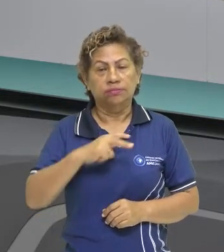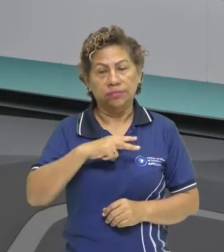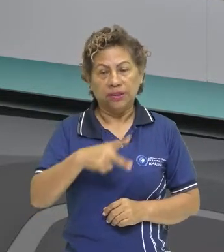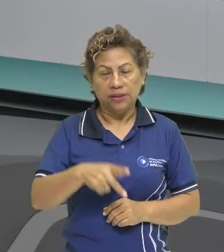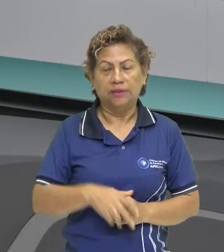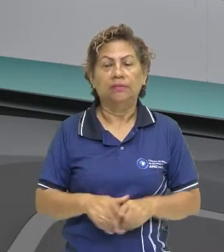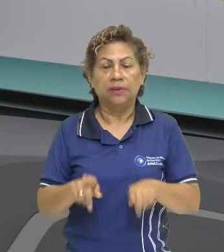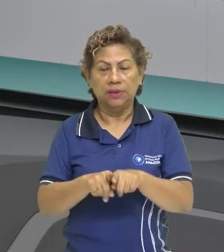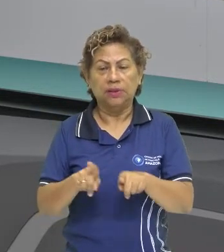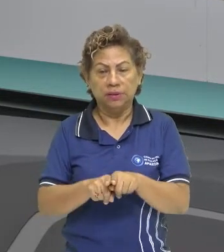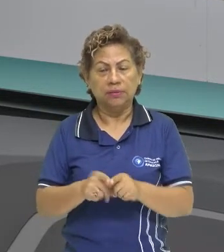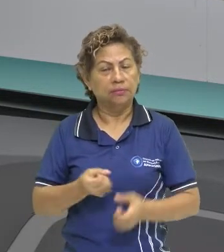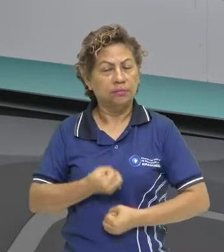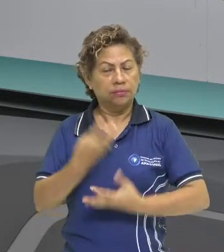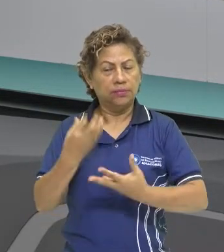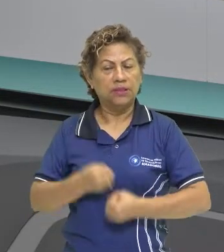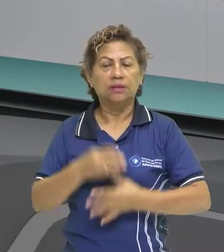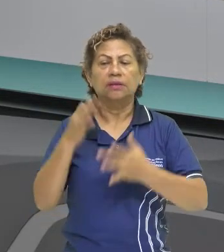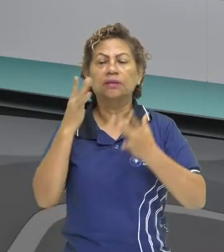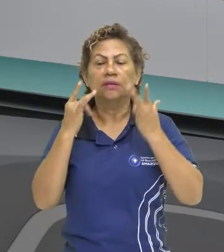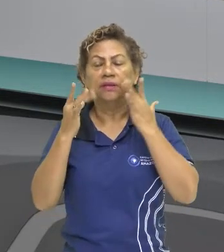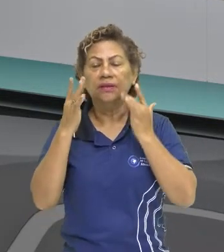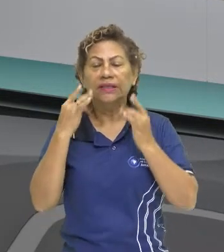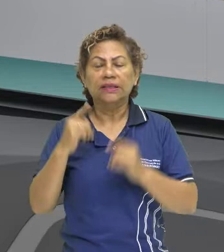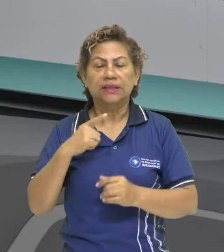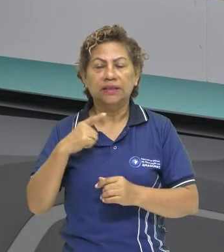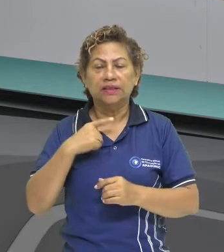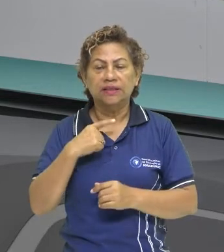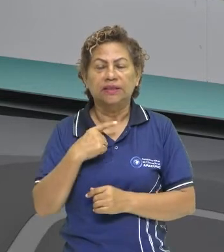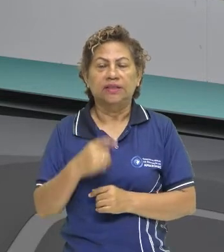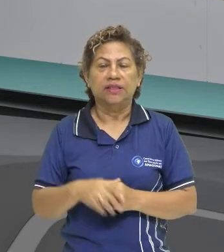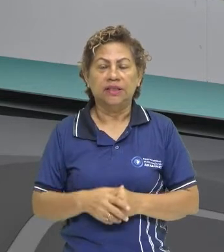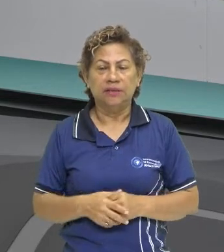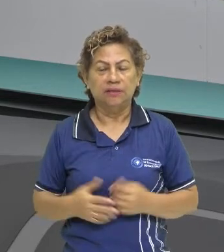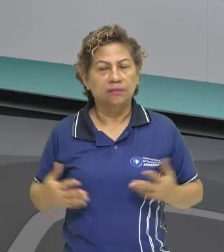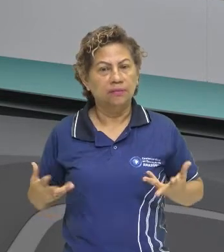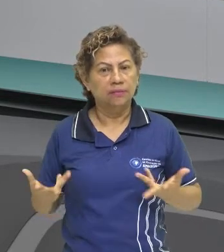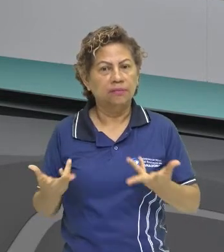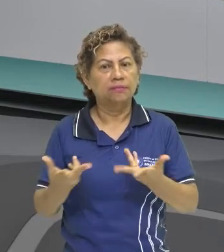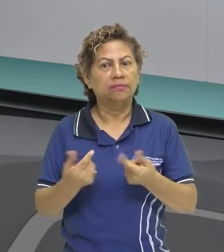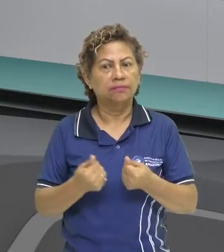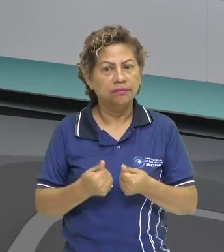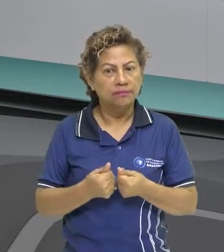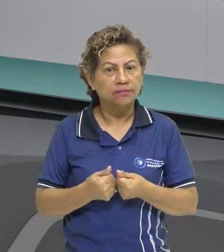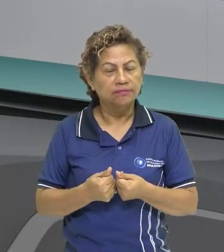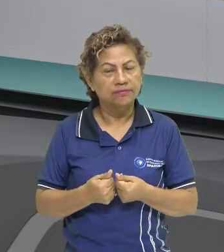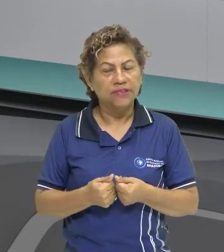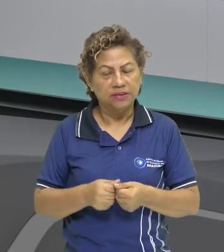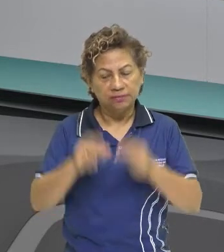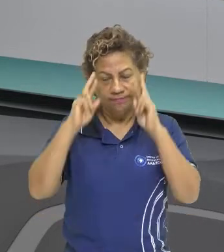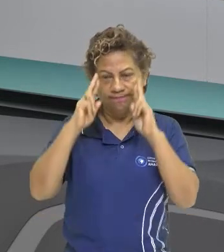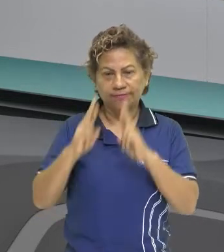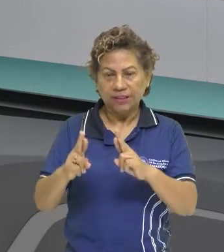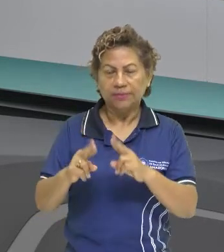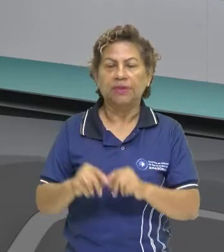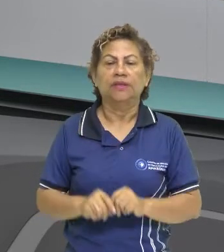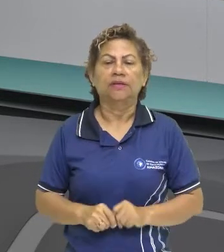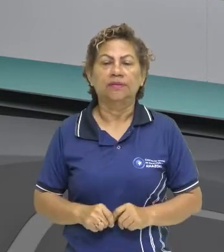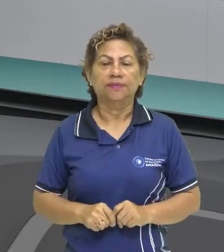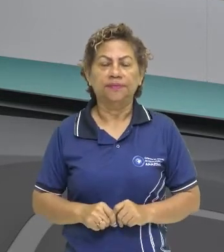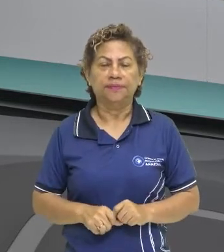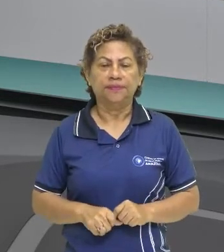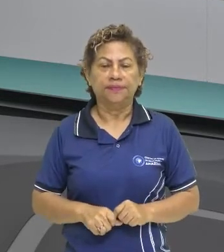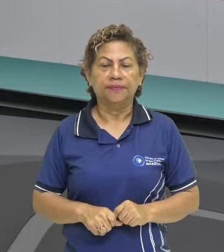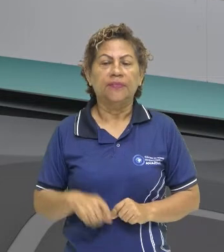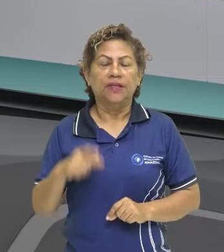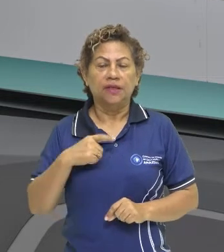que eram os poemas e textos teatrais dramáticos de cunho moralista, né, que servem, que tinham